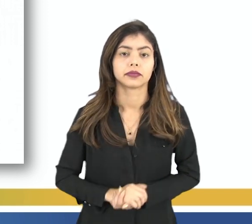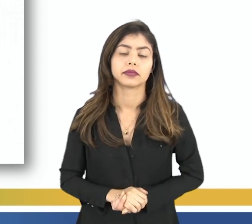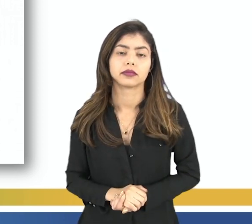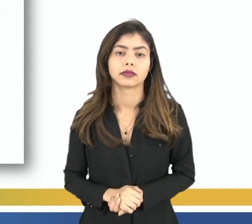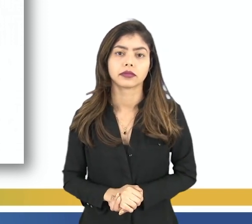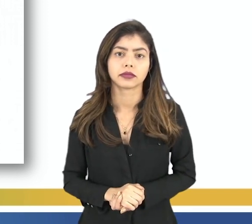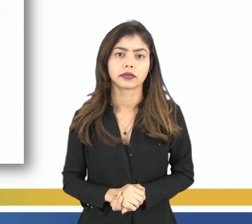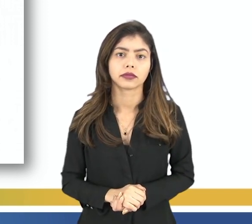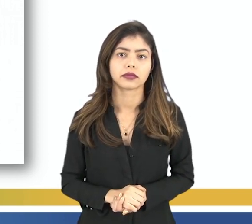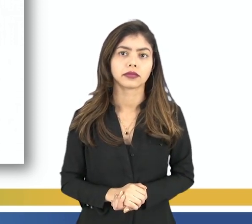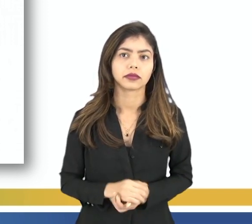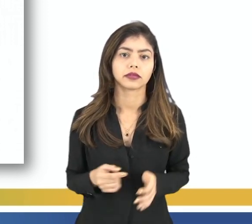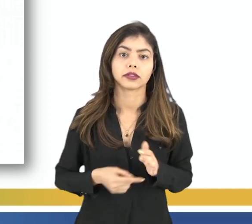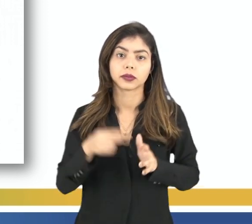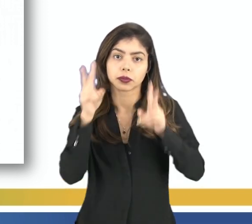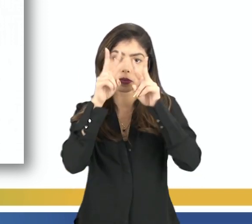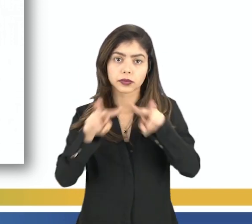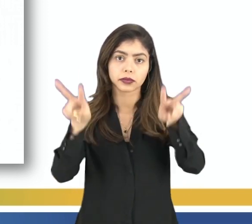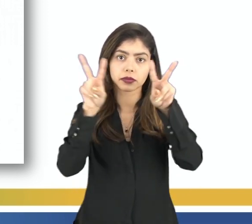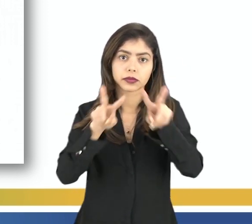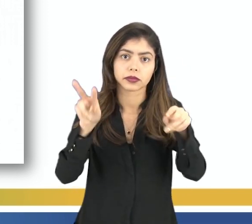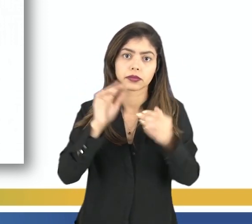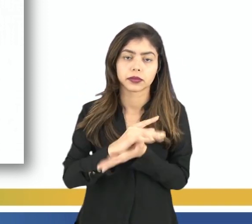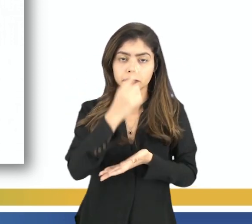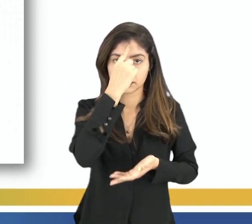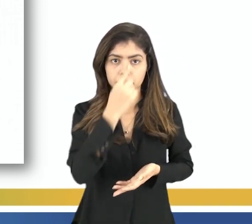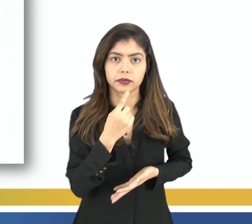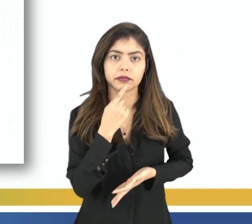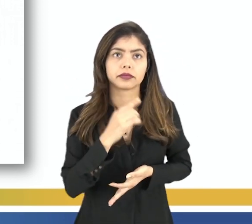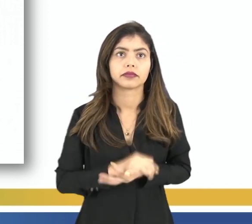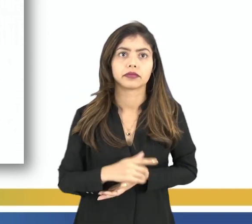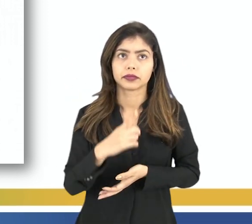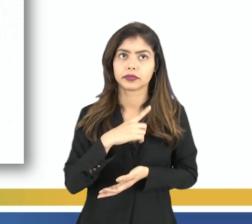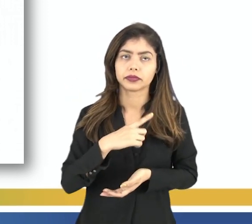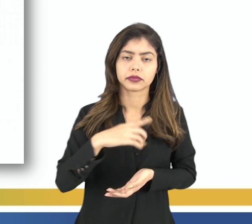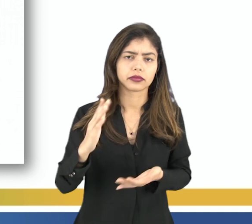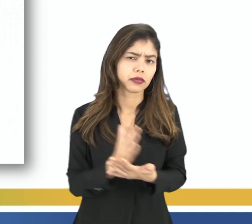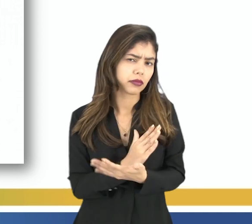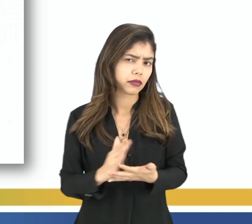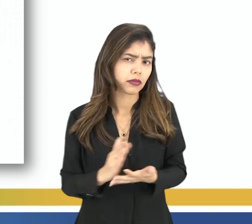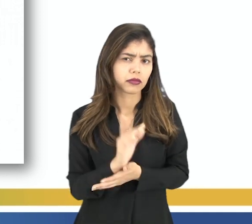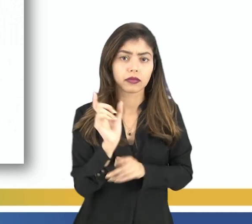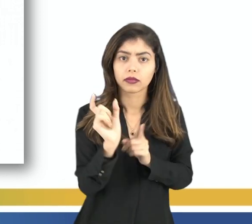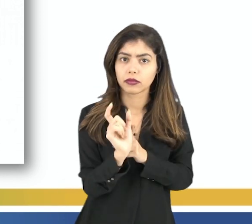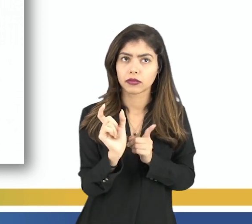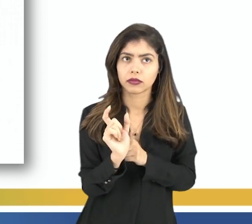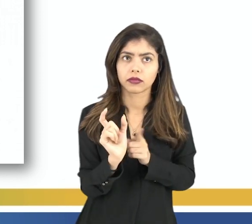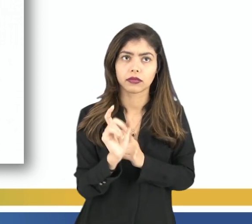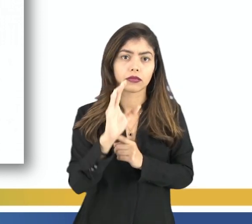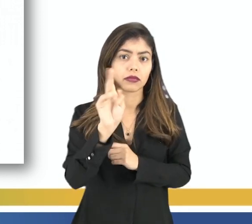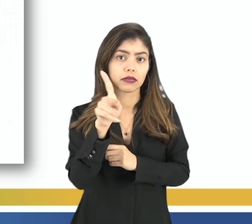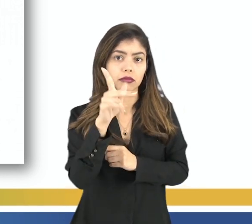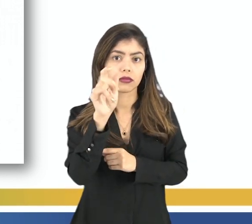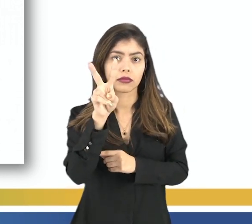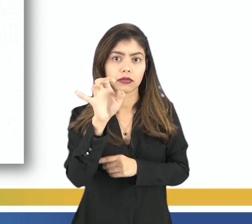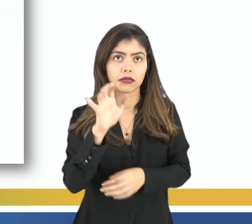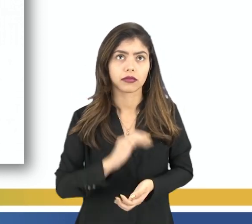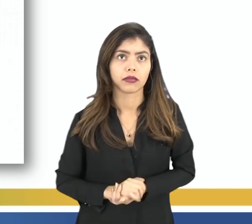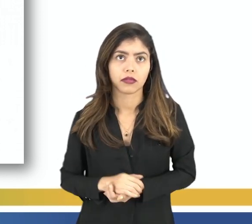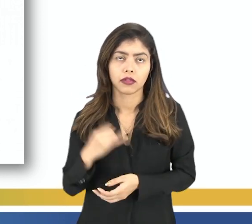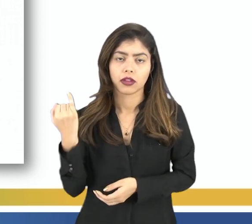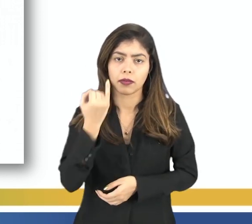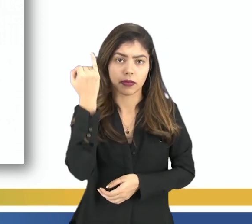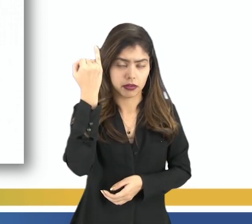nesse primeiro momento visualizar esta figura, nós temos algumas palavras-chave, algumas palavras